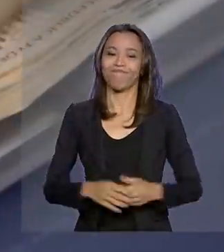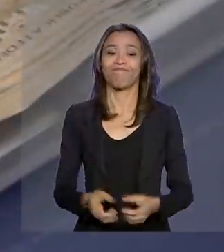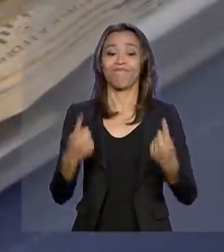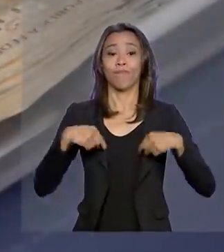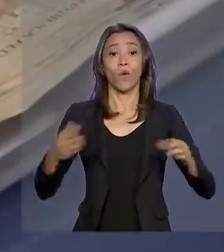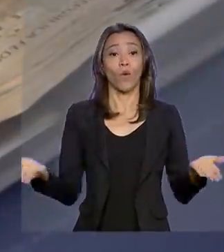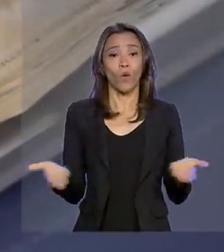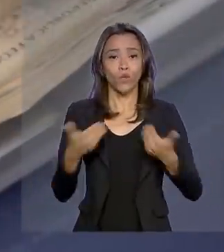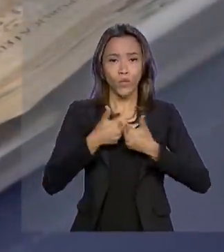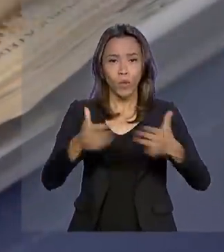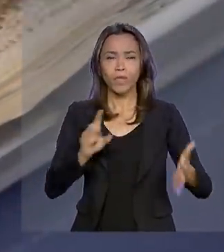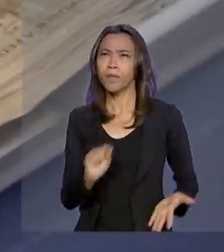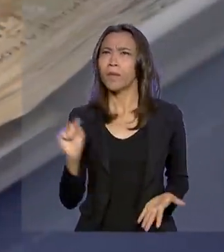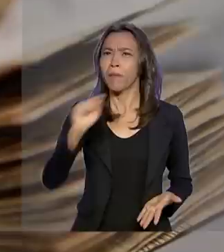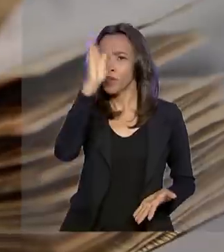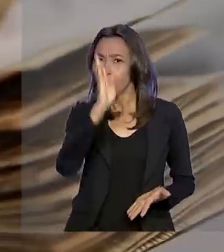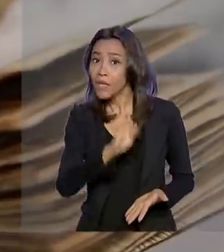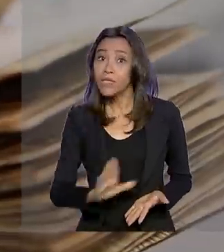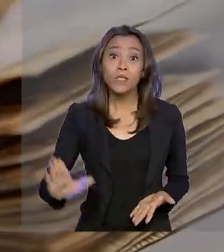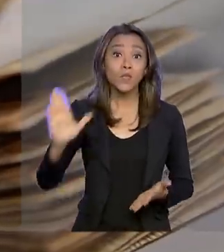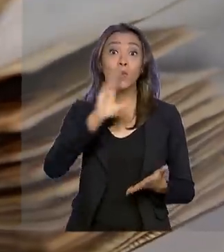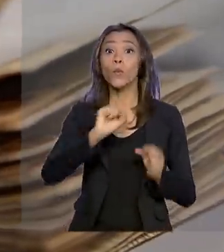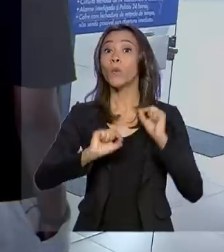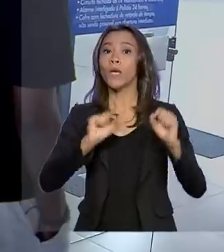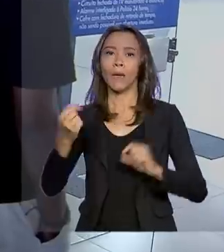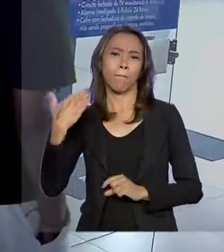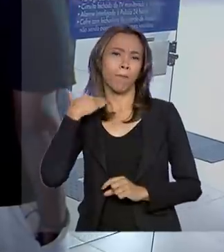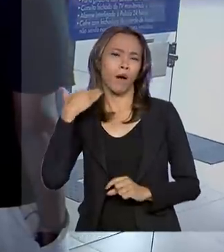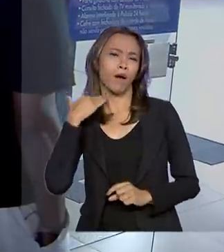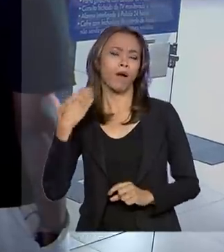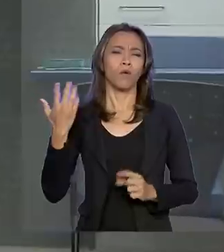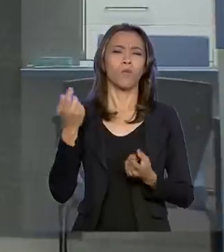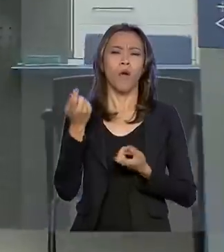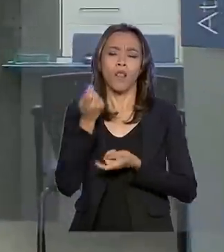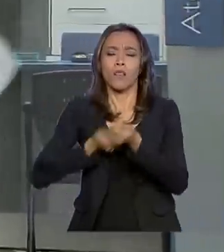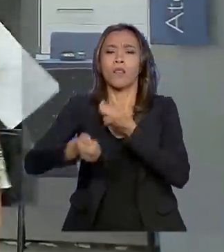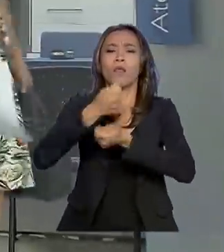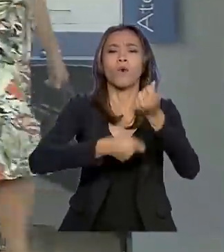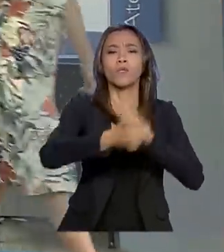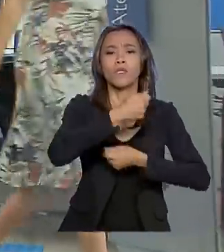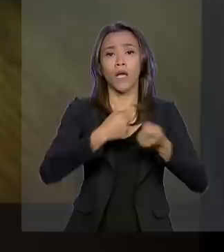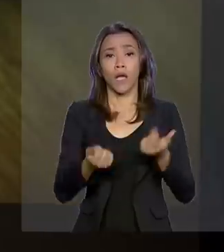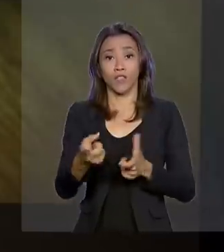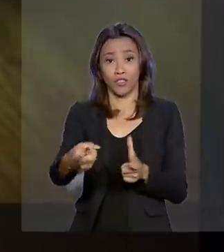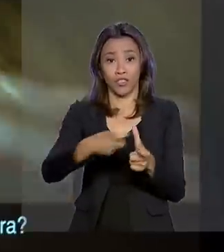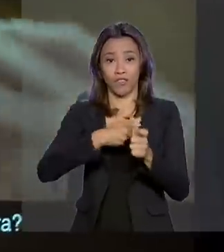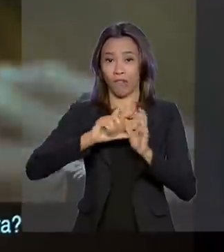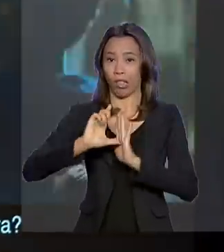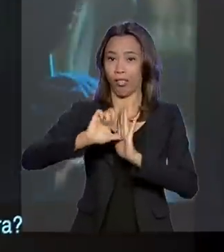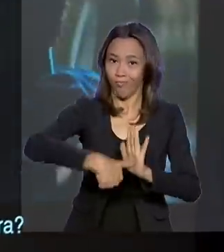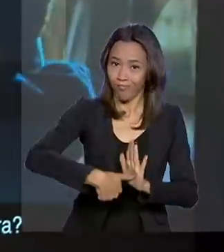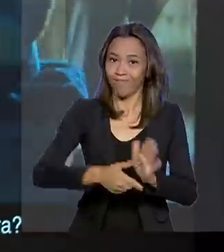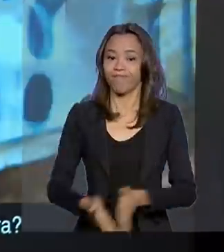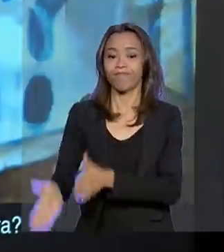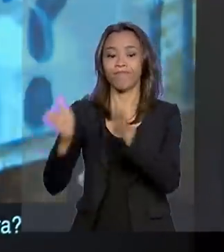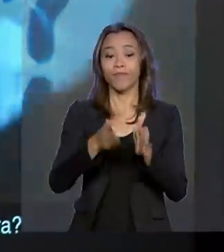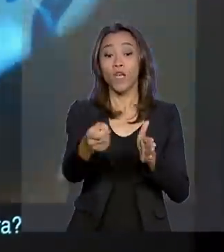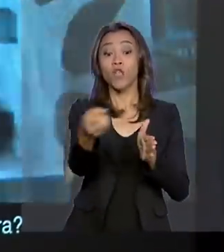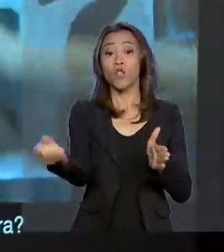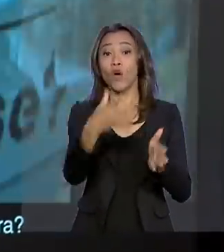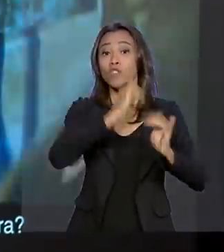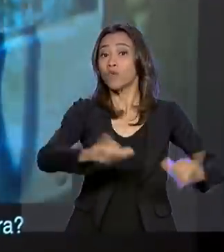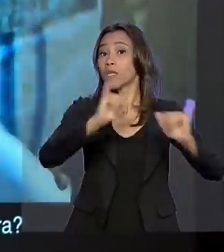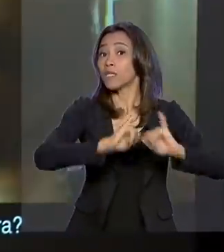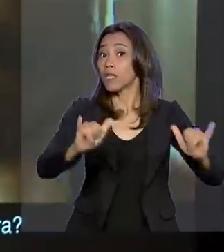Começa hoje em todo o país mutirão de bancos para renegociar dívidas em atraso. Nova campanha contra o HIV